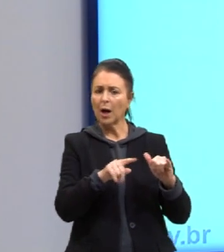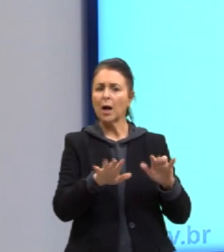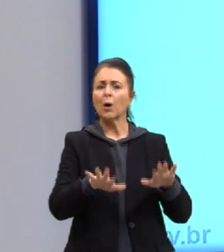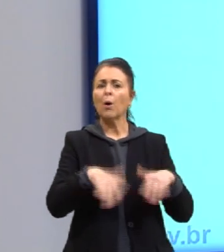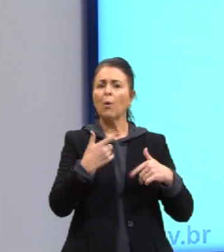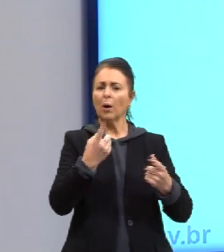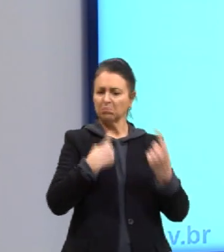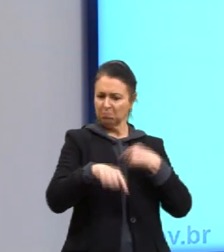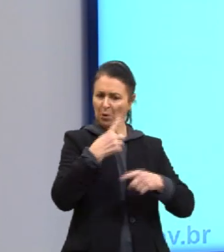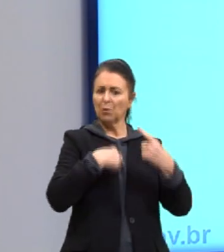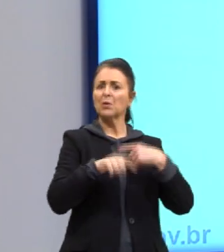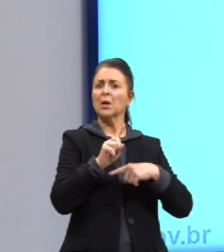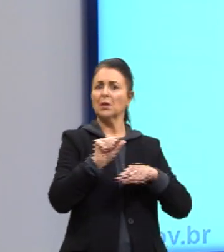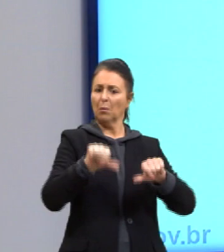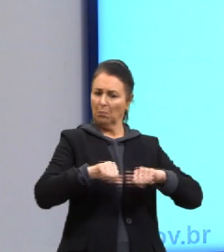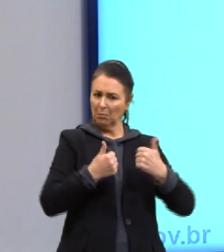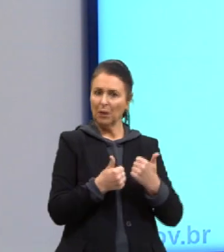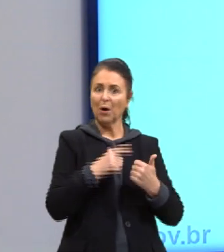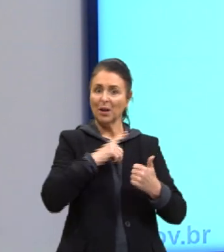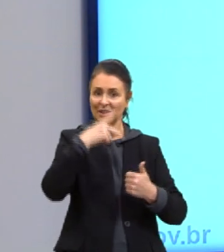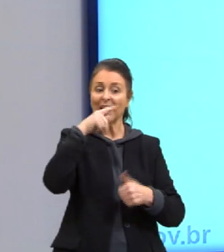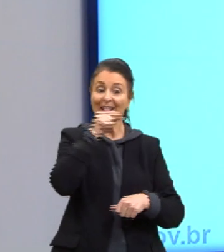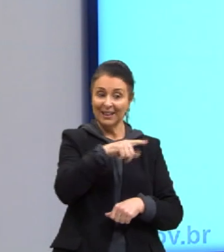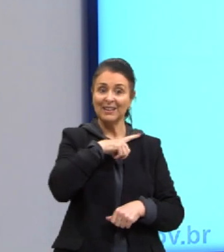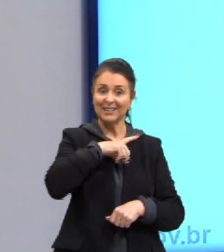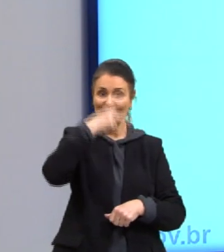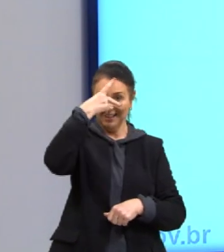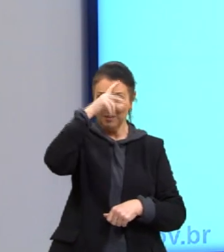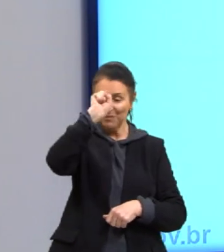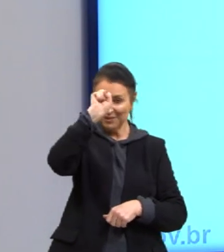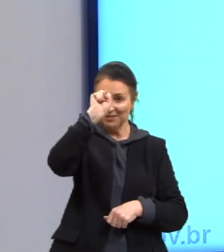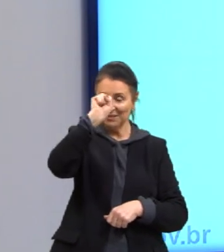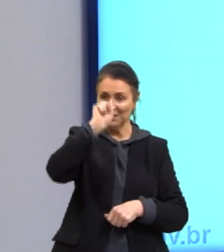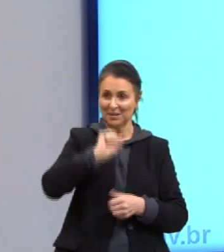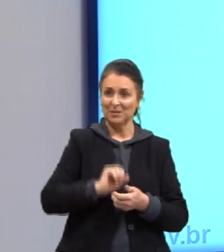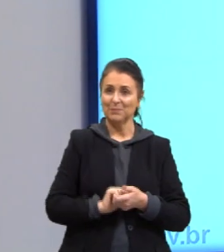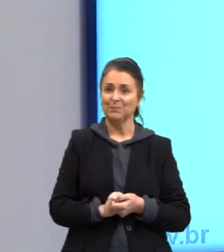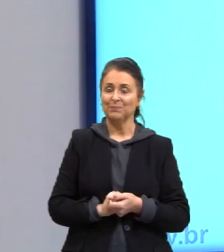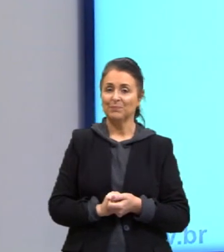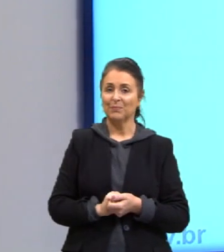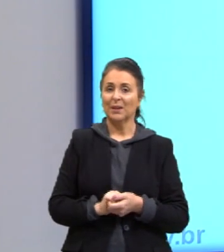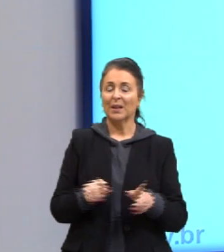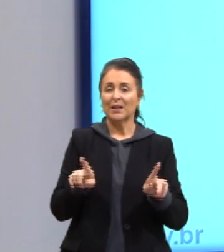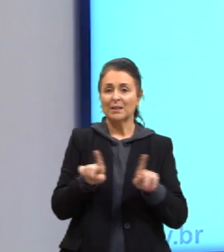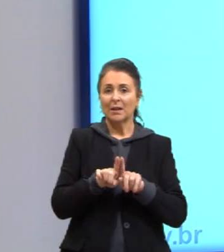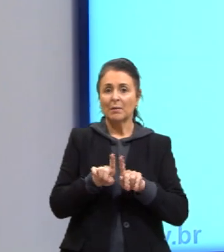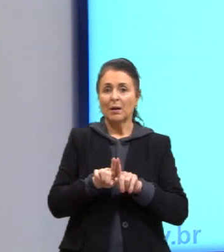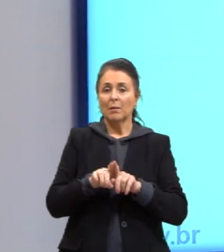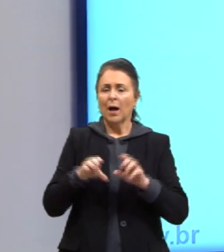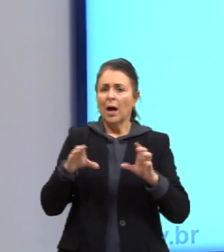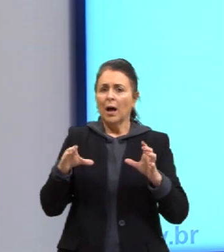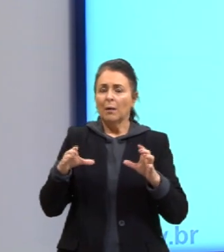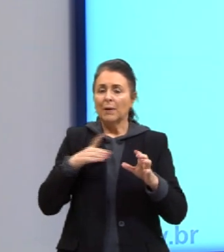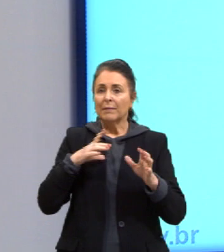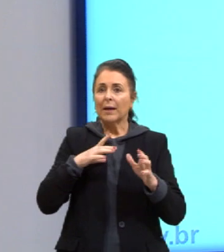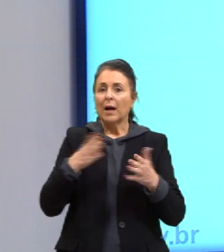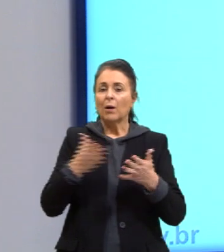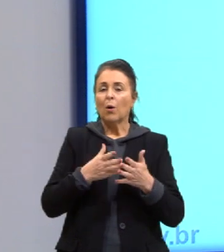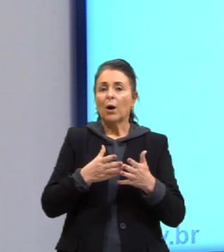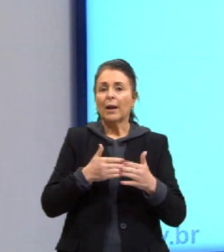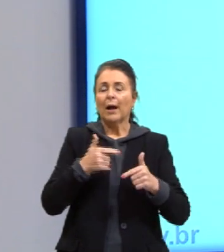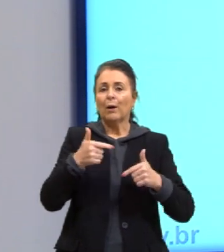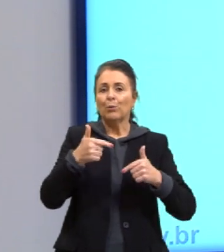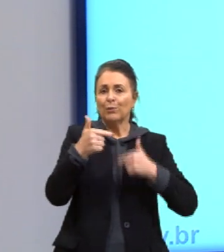e também onde aparece a potência. A gente já vai ver melhor. Então, para completar, o teorema trabalho